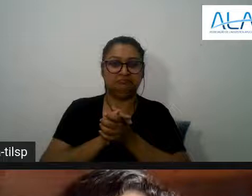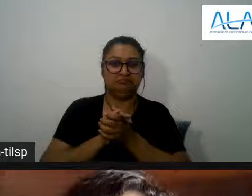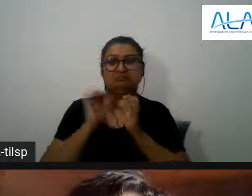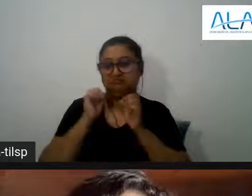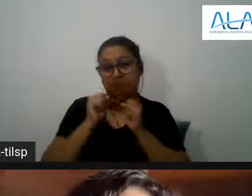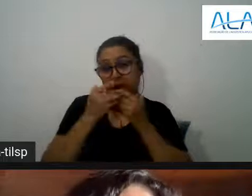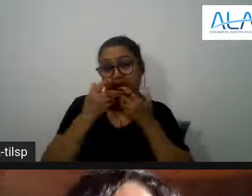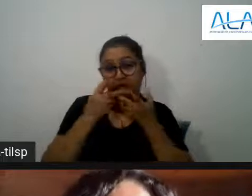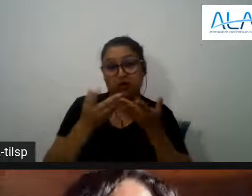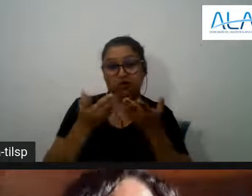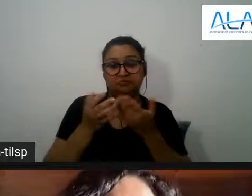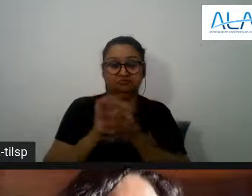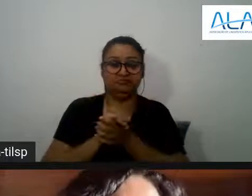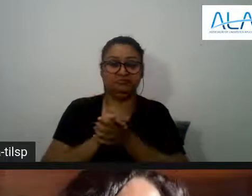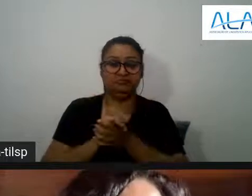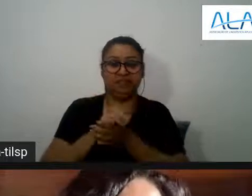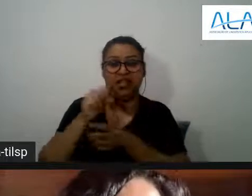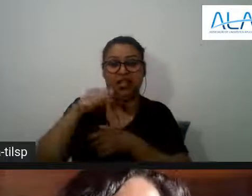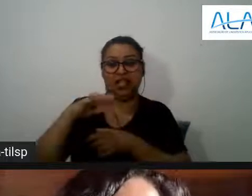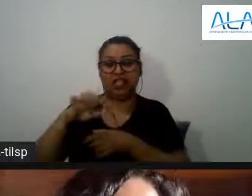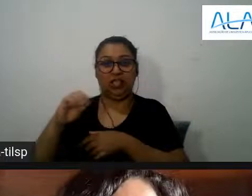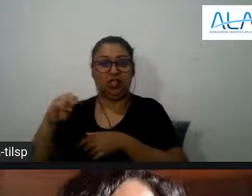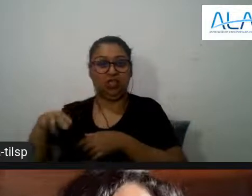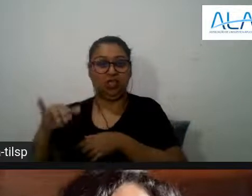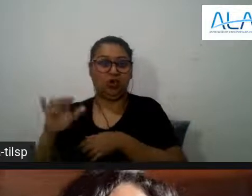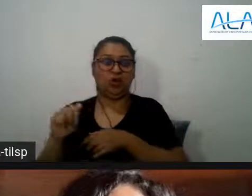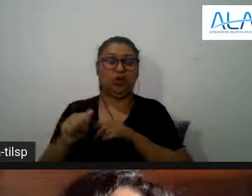começarem Antônio ou Matilde